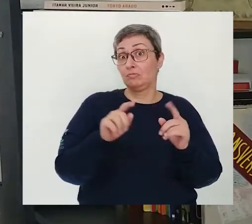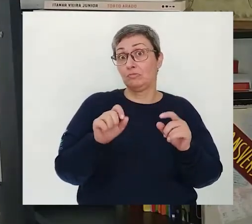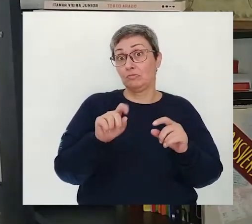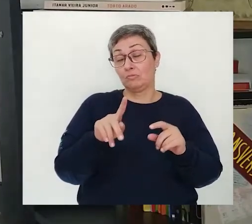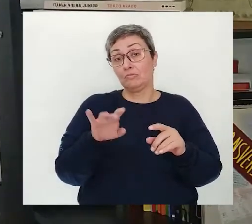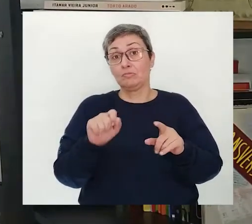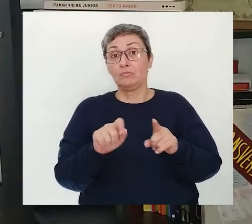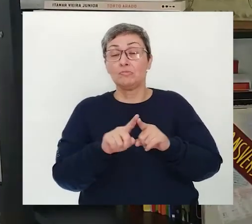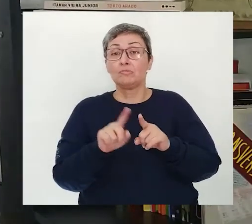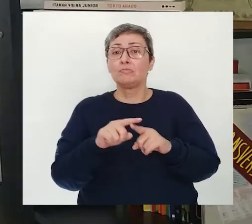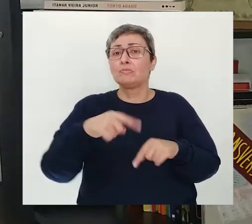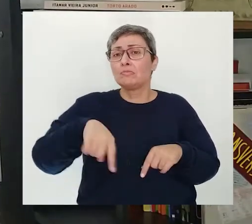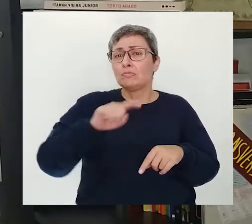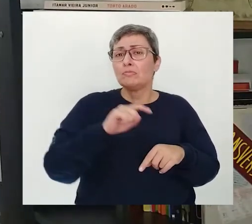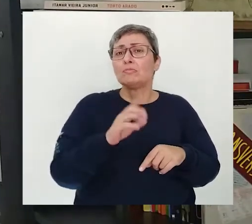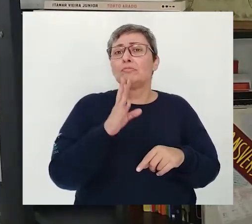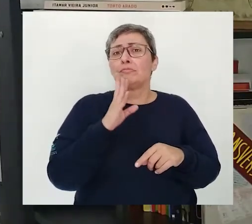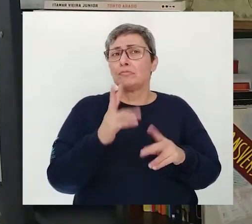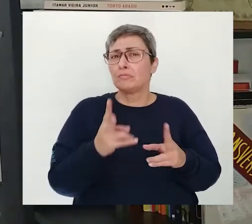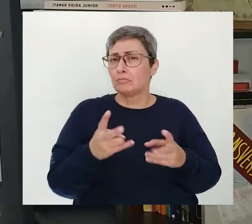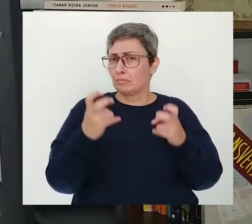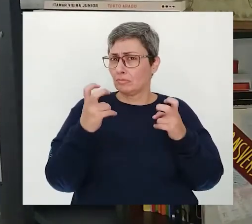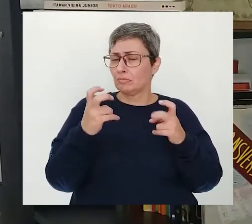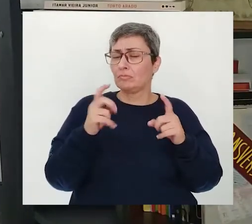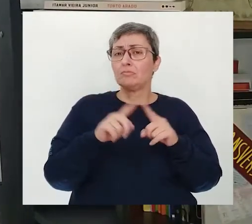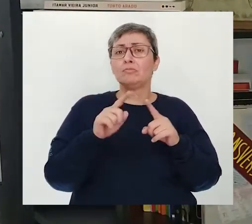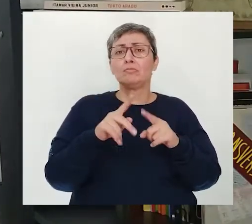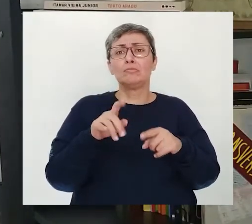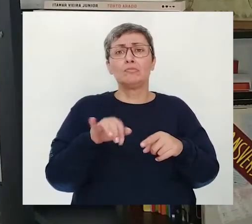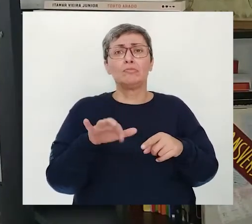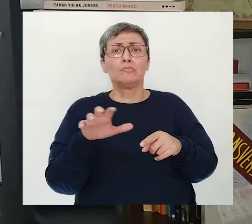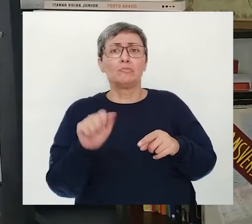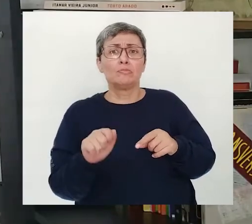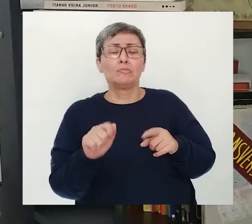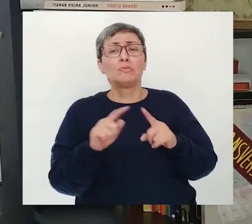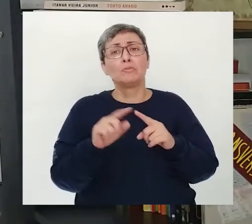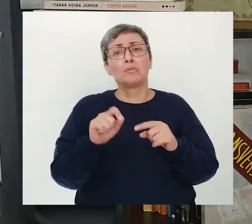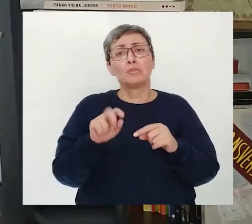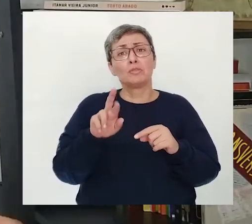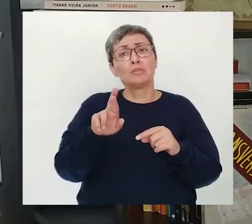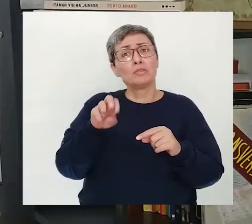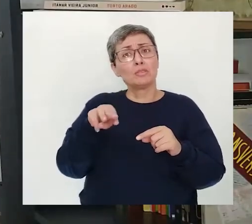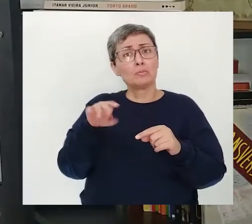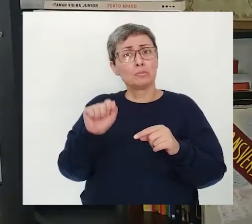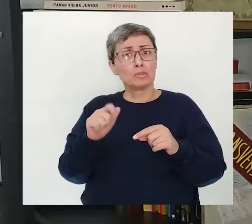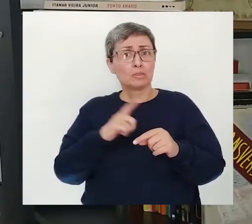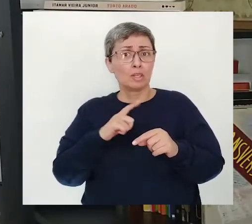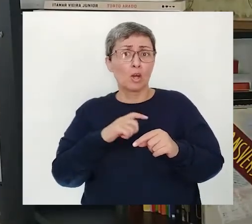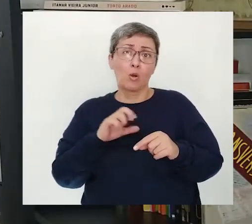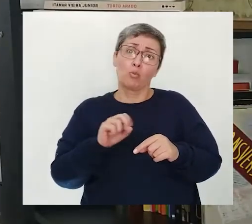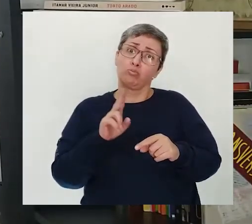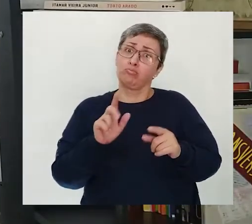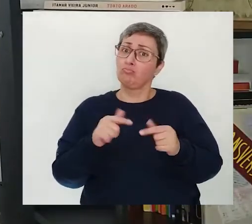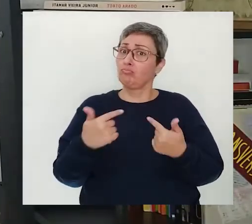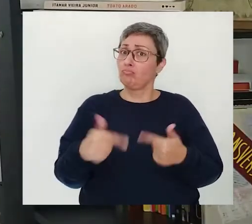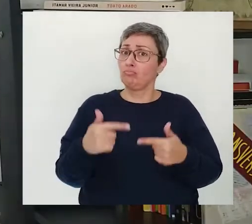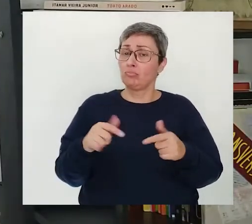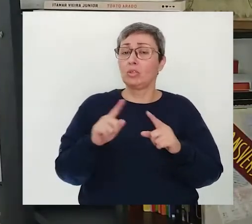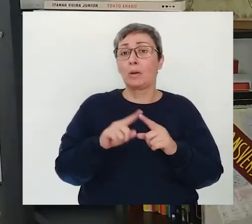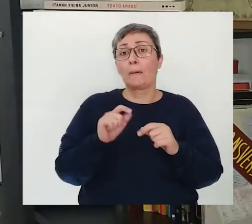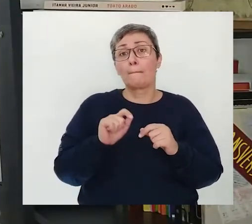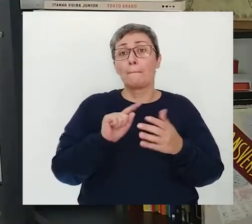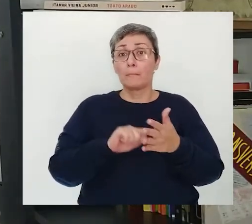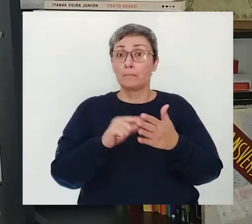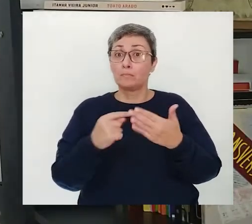Como vocês já perceberam Os poemas podem rimar ou não Podem usar